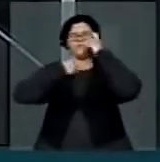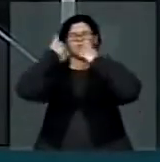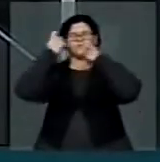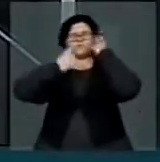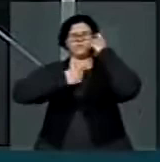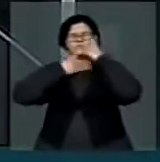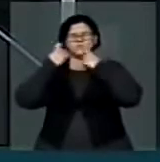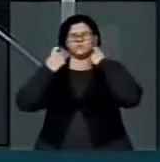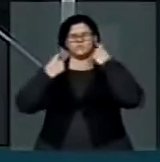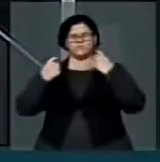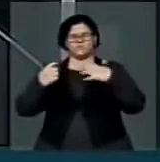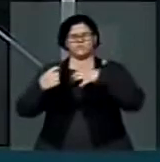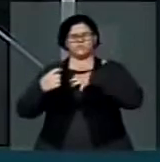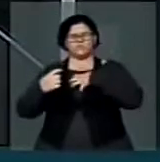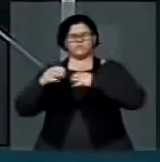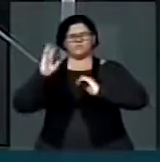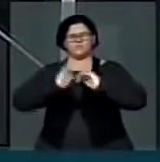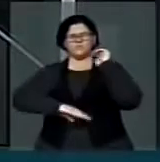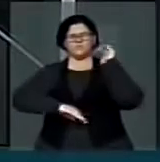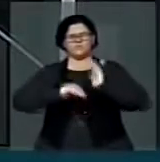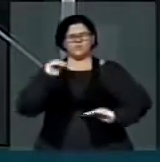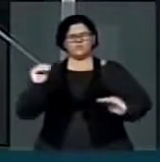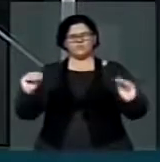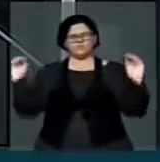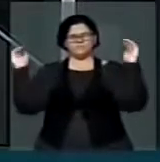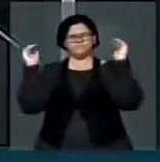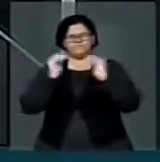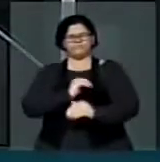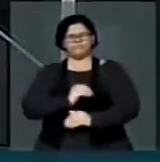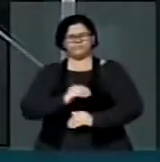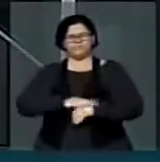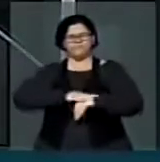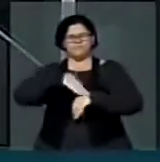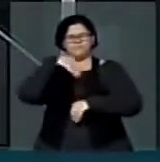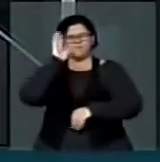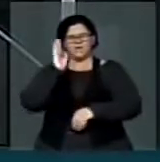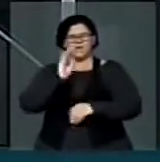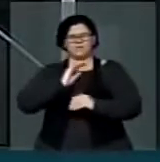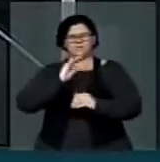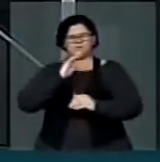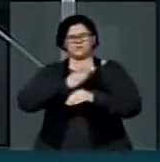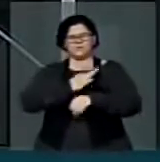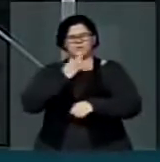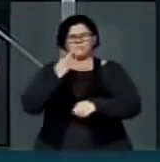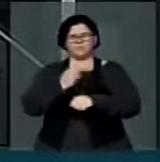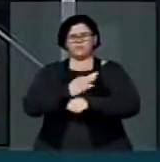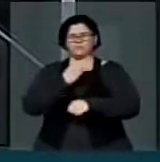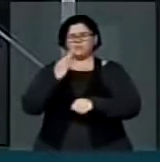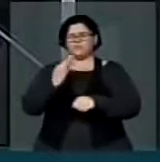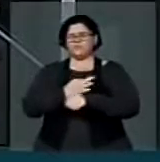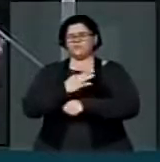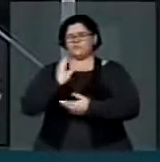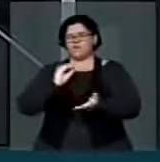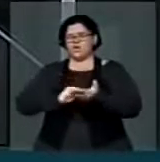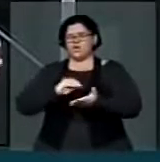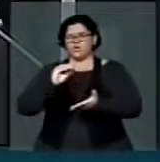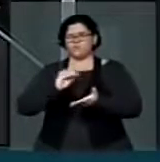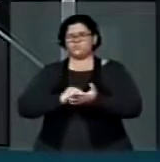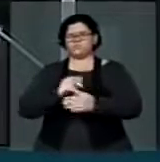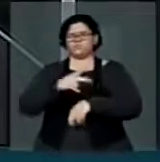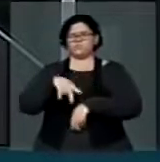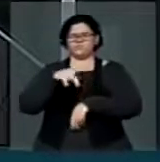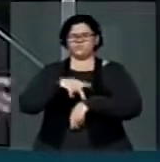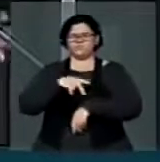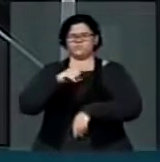assalta com o crescimento da intolerância nesse país. Nós chegamos ao 23º